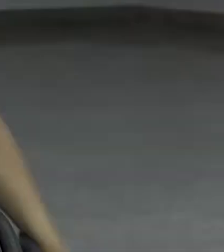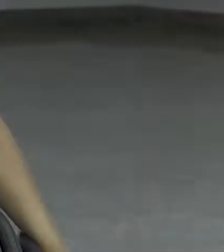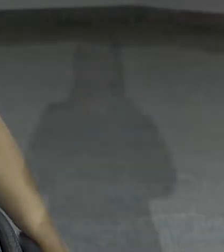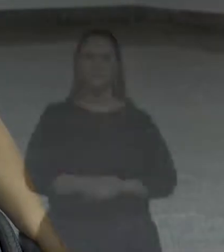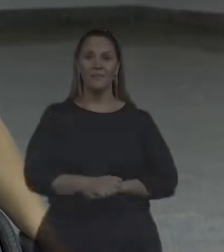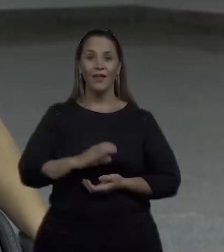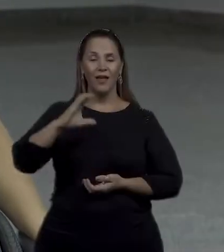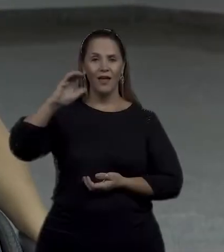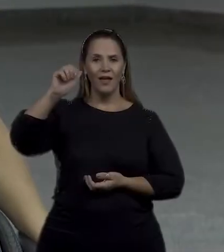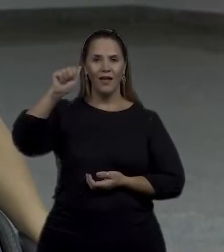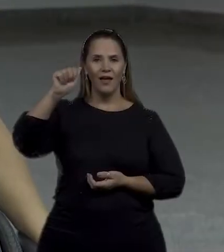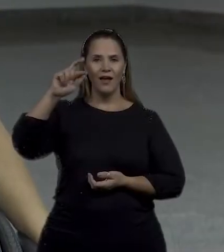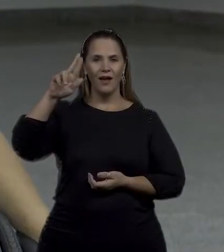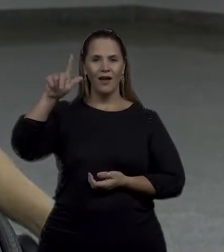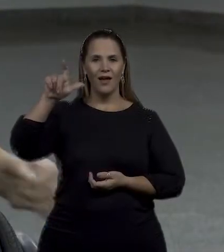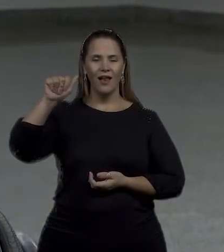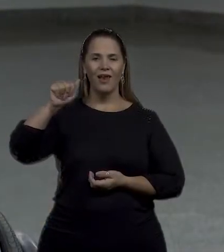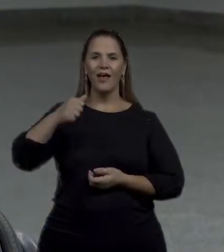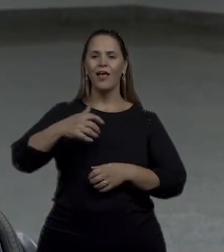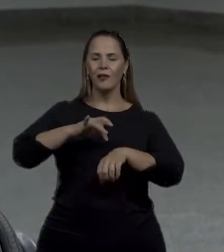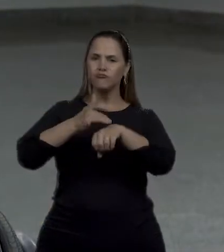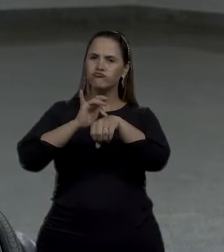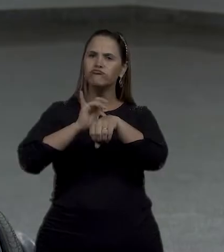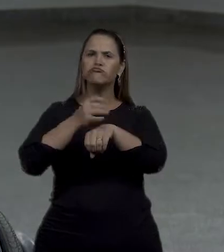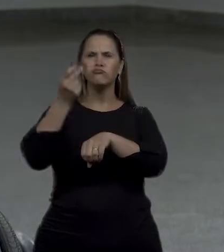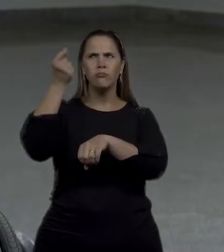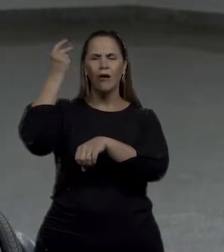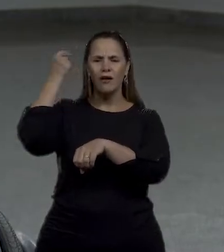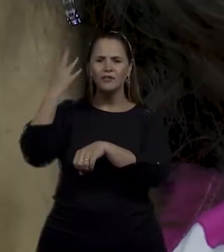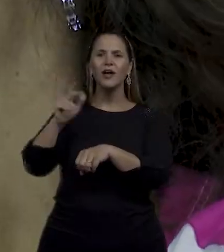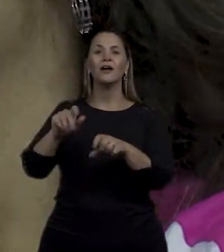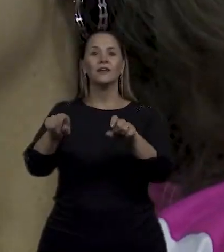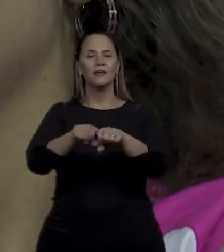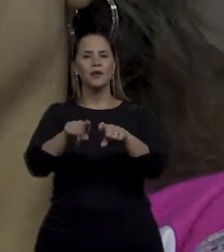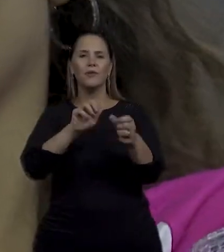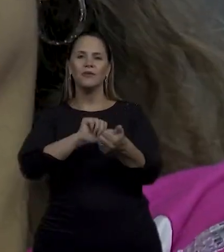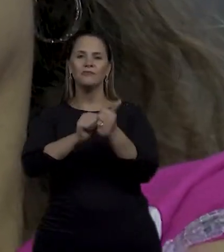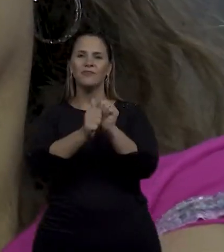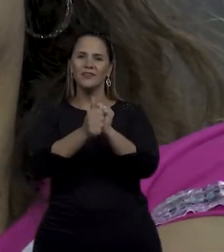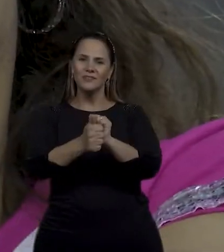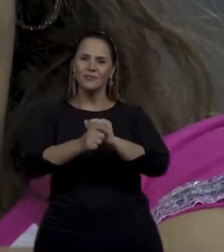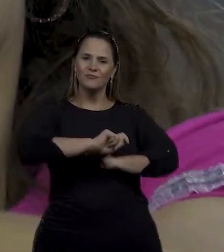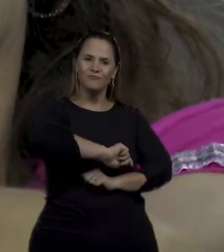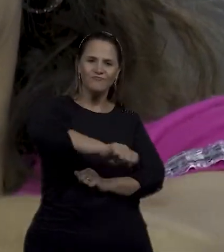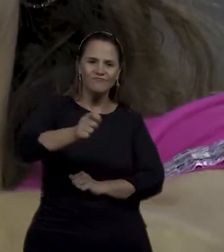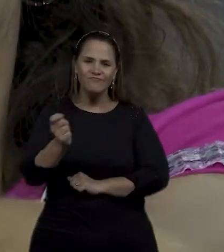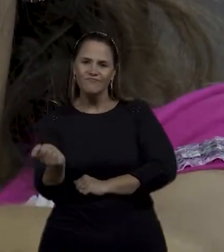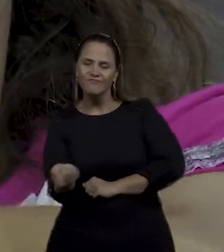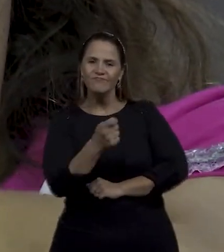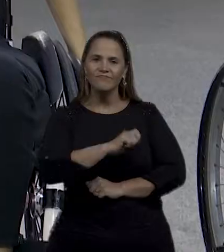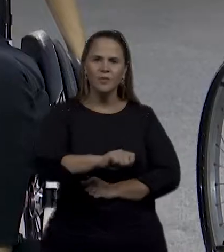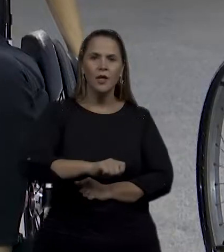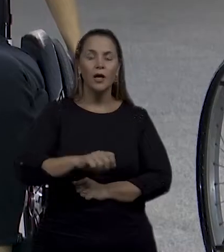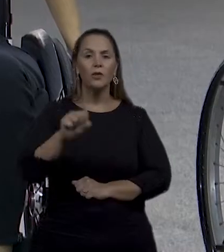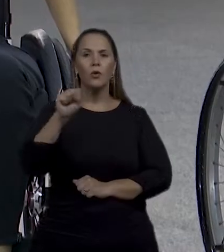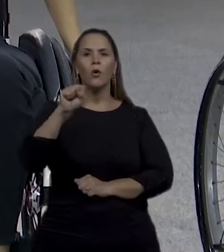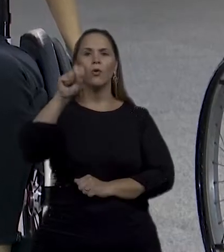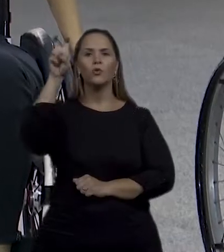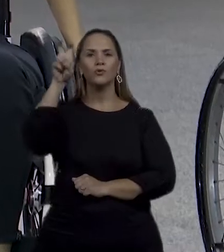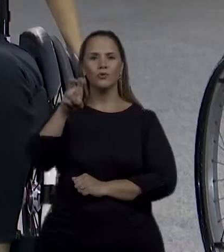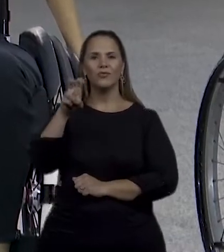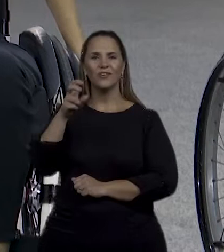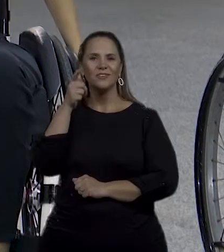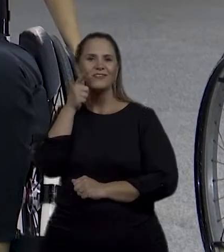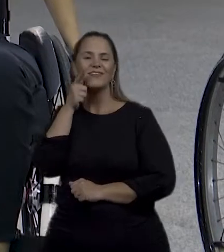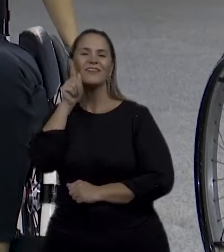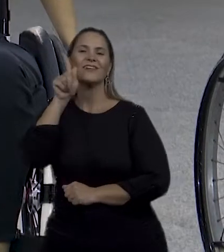Carla é bailarina e para-atleta de tênis de misa. Foi oito vezes campeã brasileira. Sofreu uma